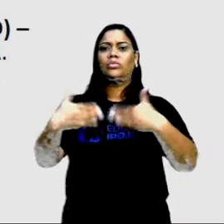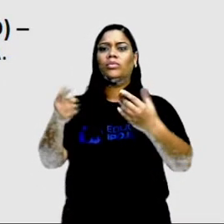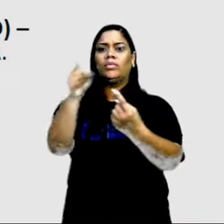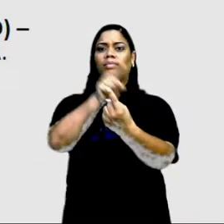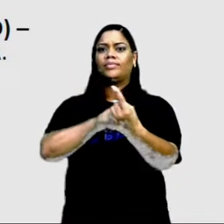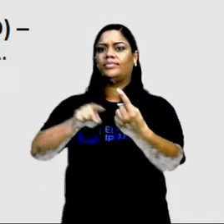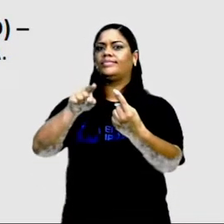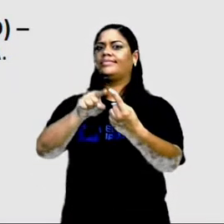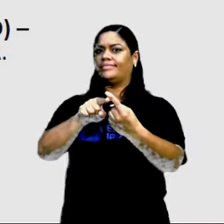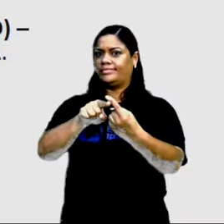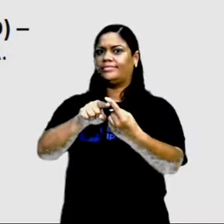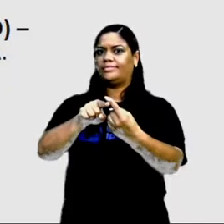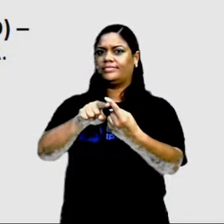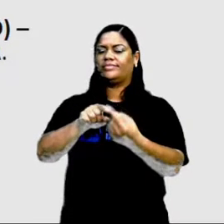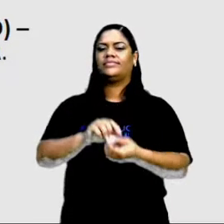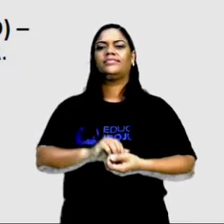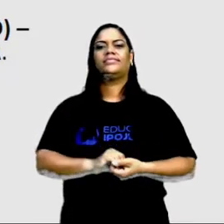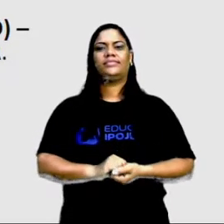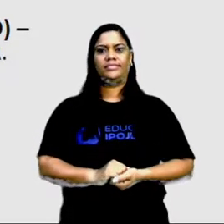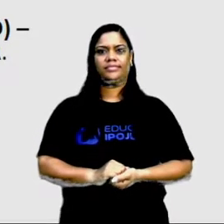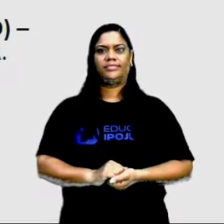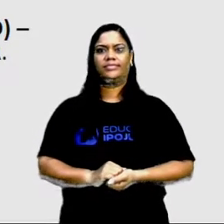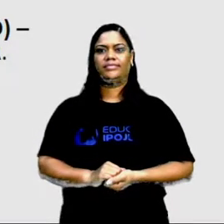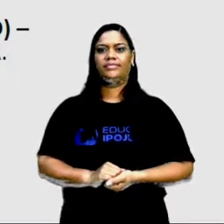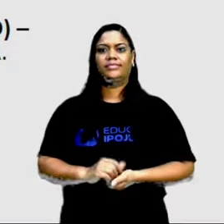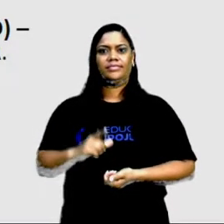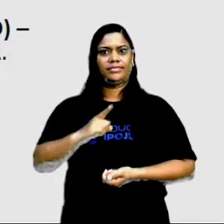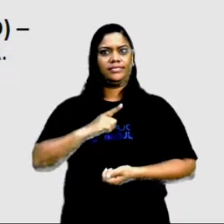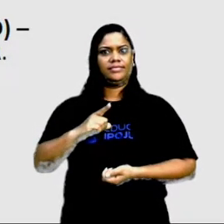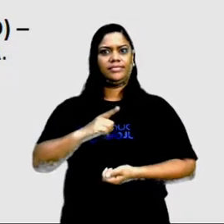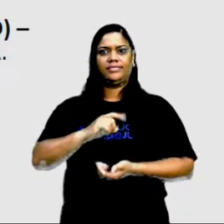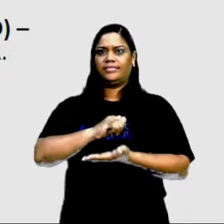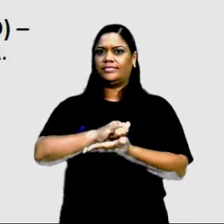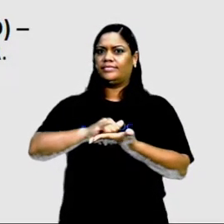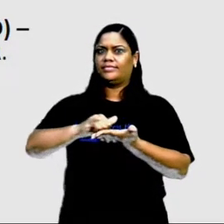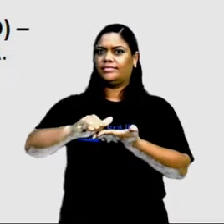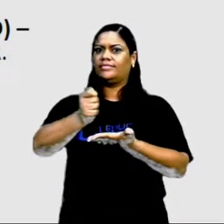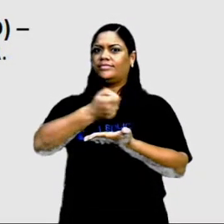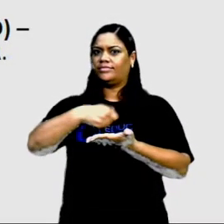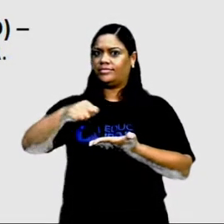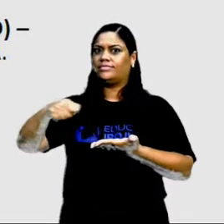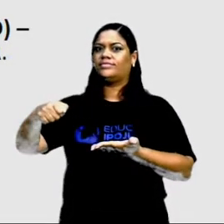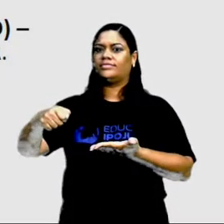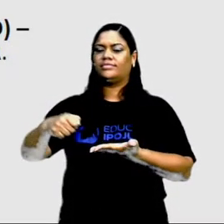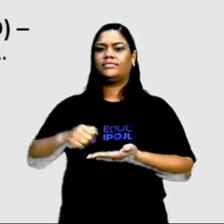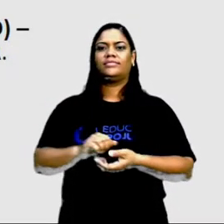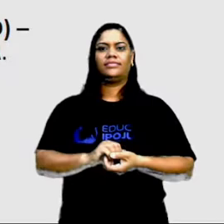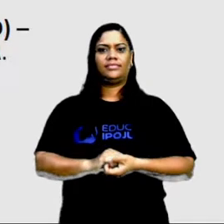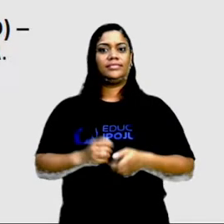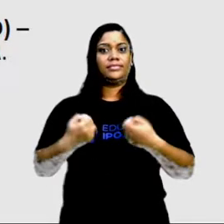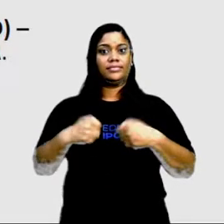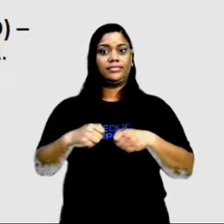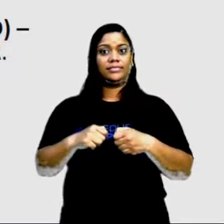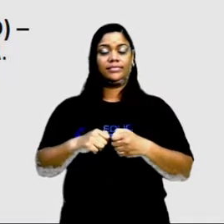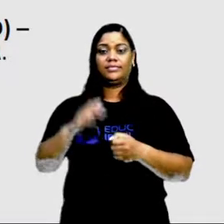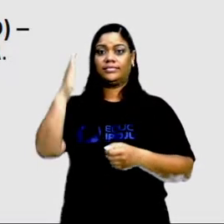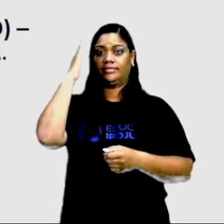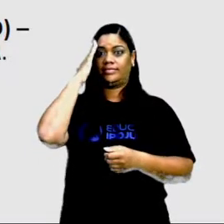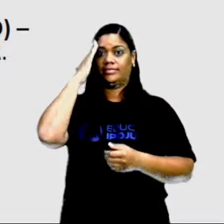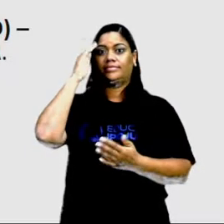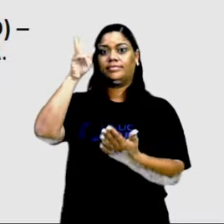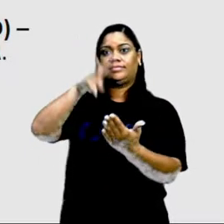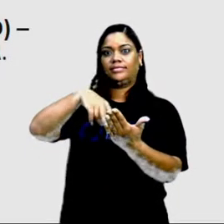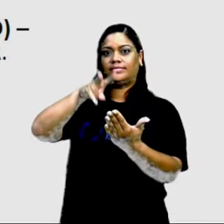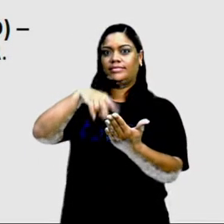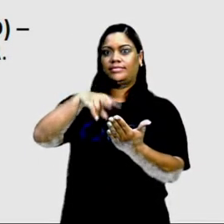objetivo dessa mensagem? Aquele que se pretende obter com a mensagem escrita. O vocabulário deve ir de encontro